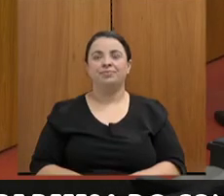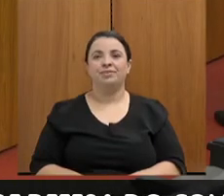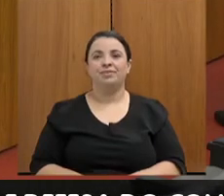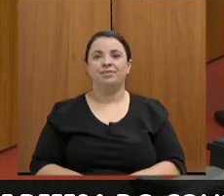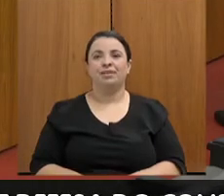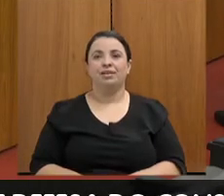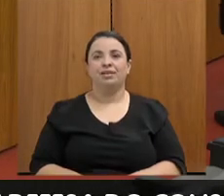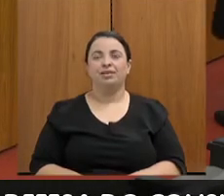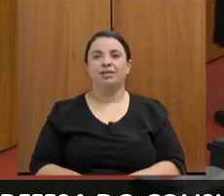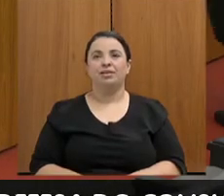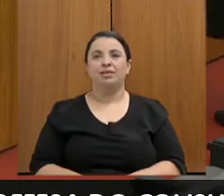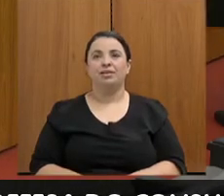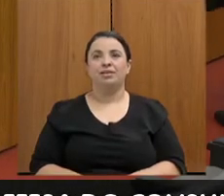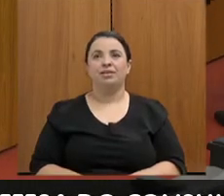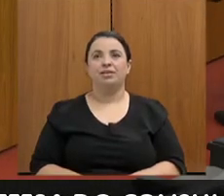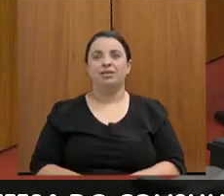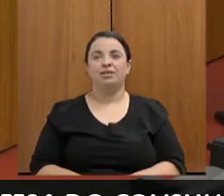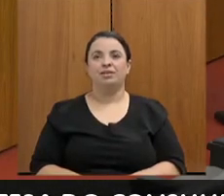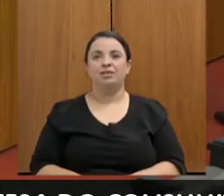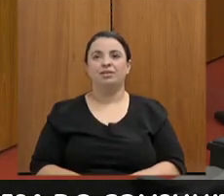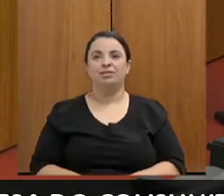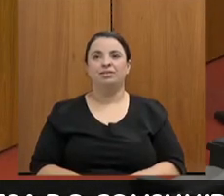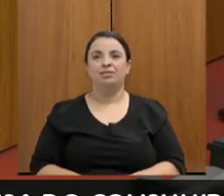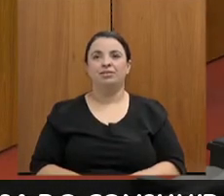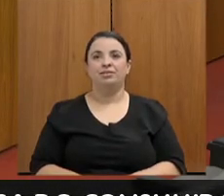Obrigado. Obrigado.